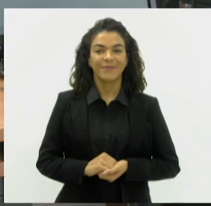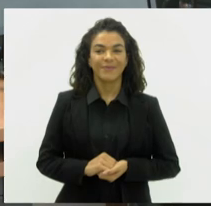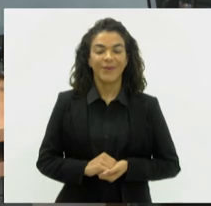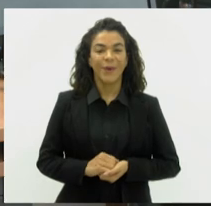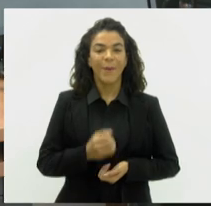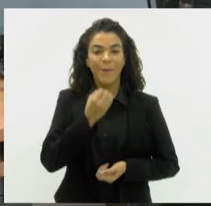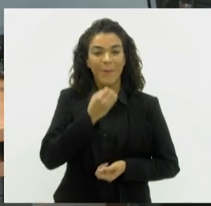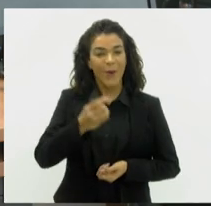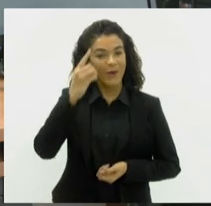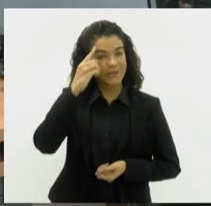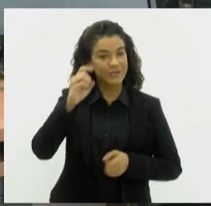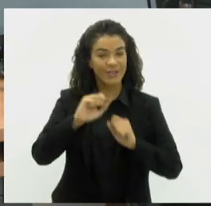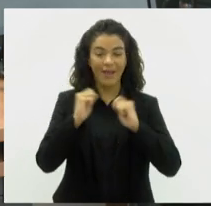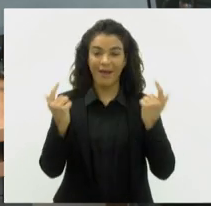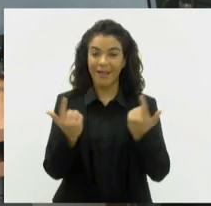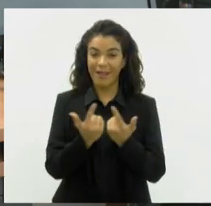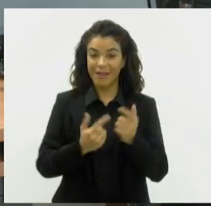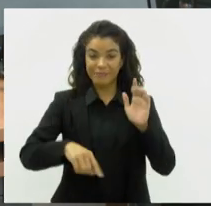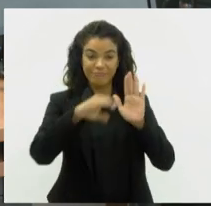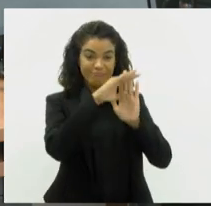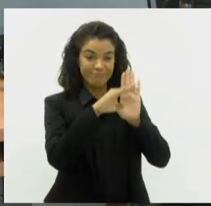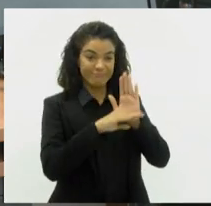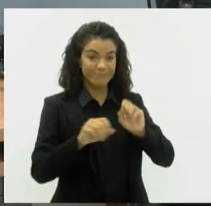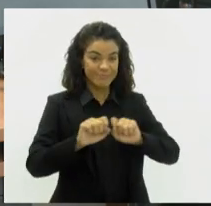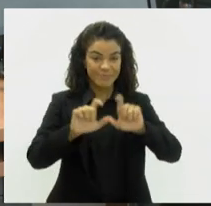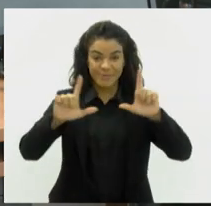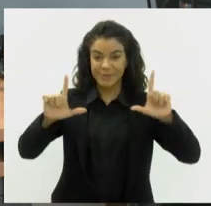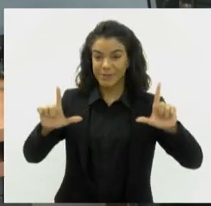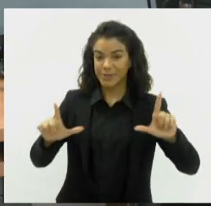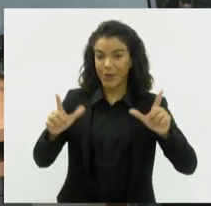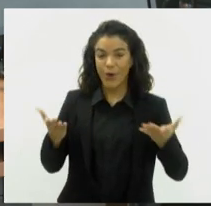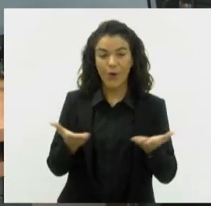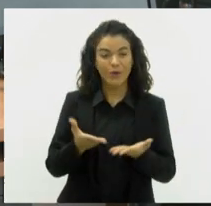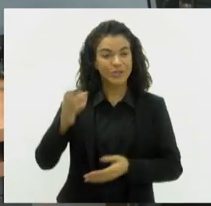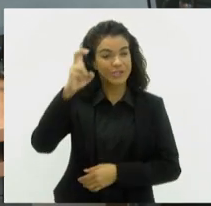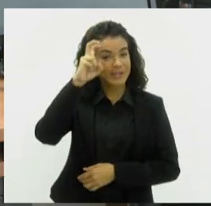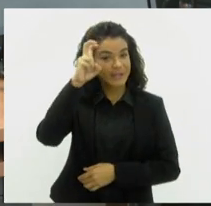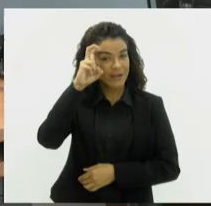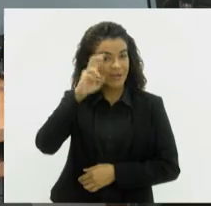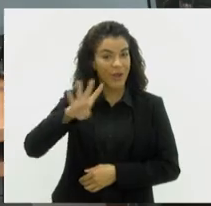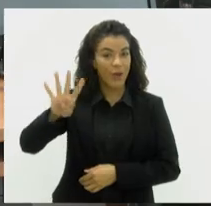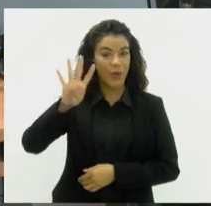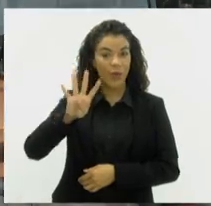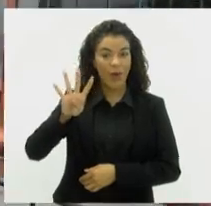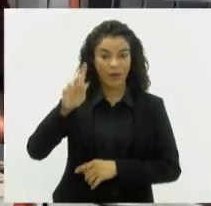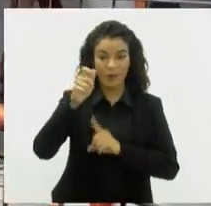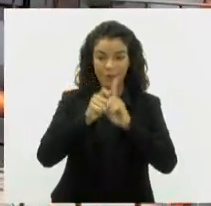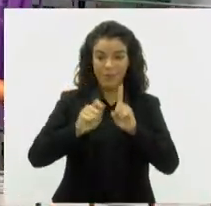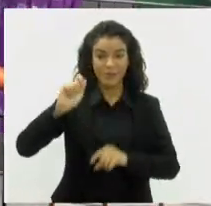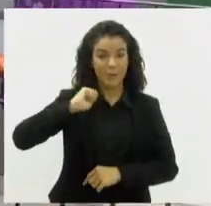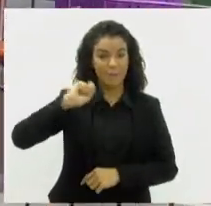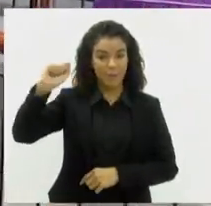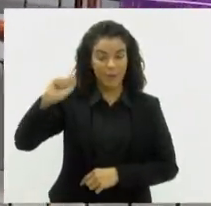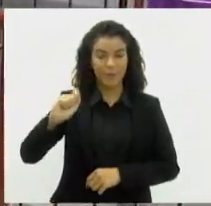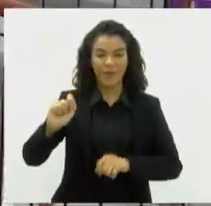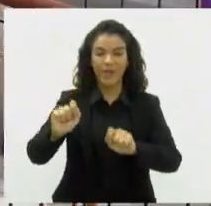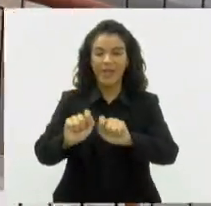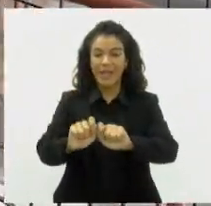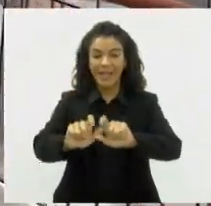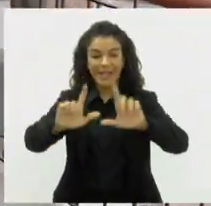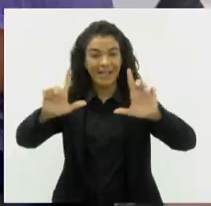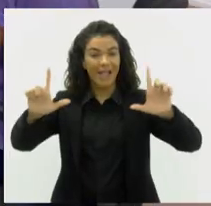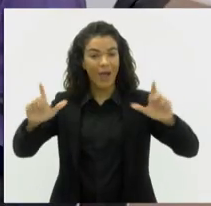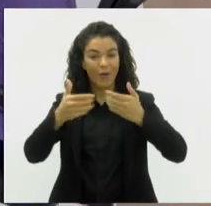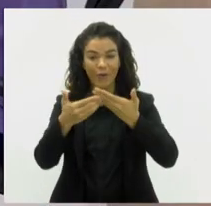O Bom Dia Alerj traz os seguintes destaques nesta quinta-feira, 4 de abril. Inaugurado o